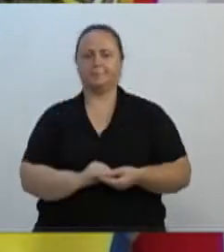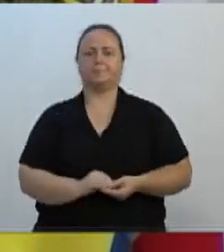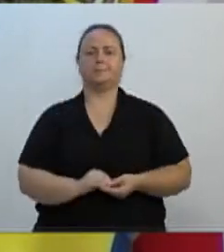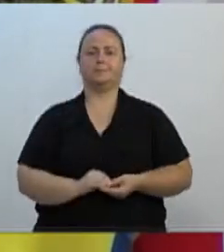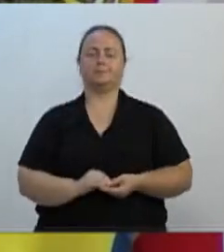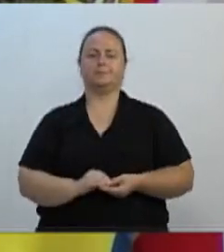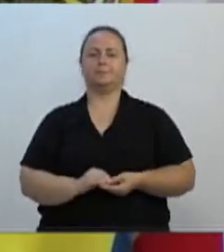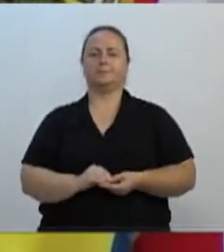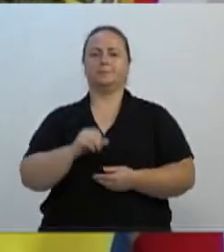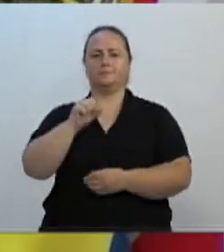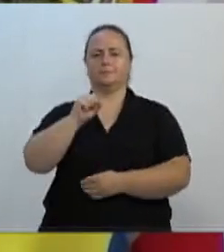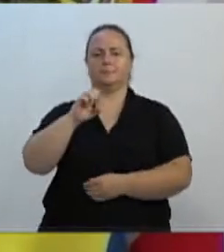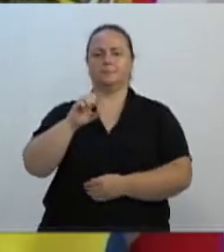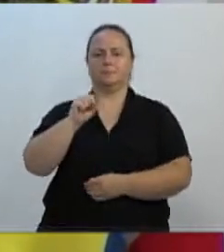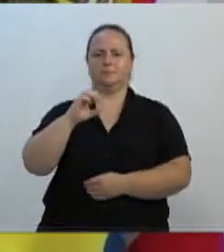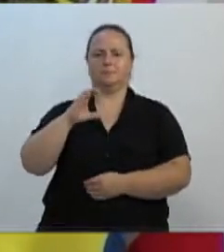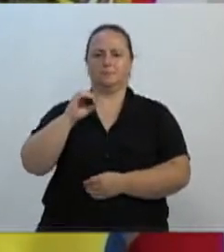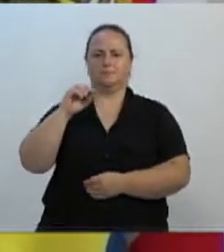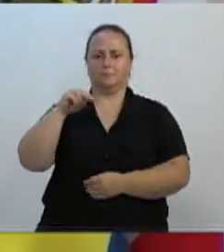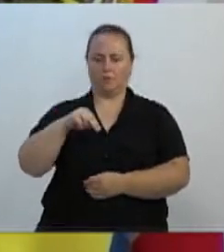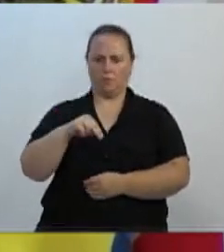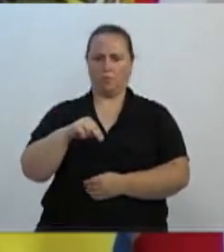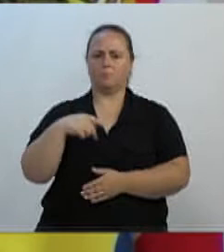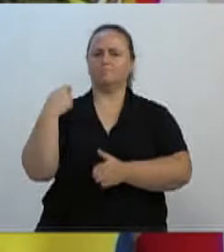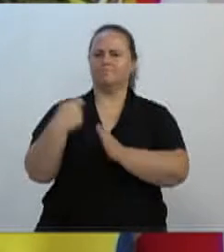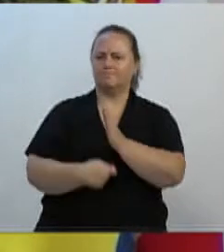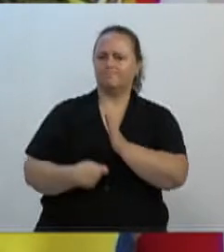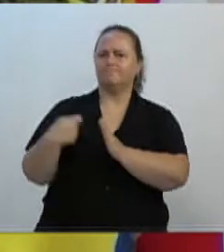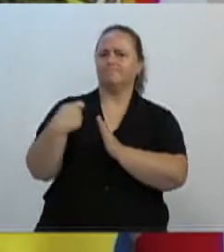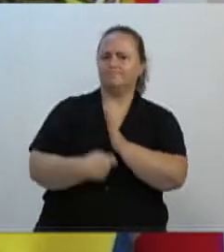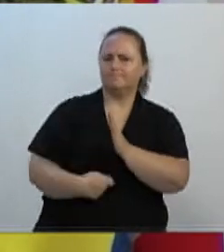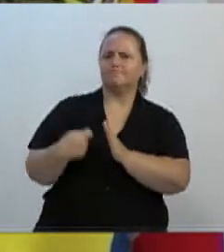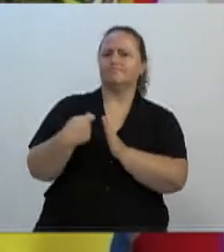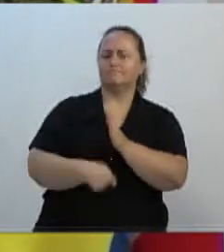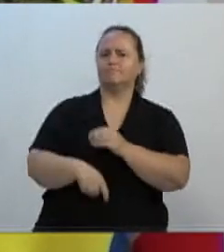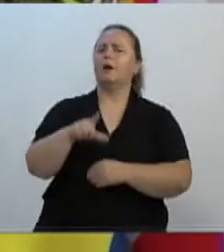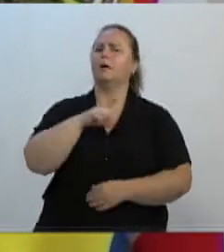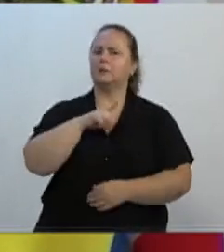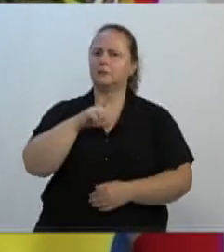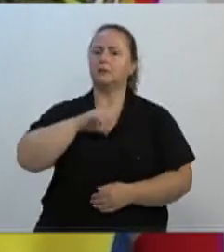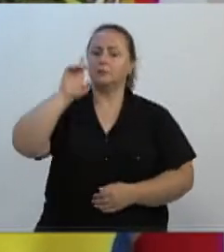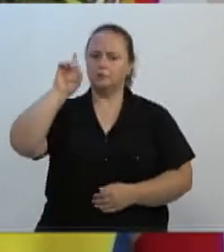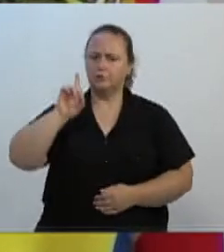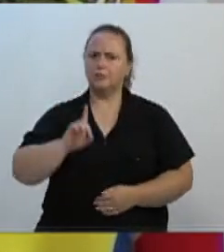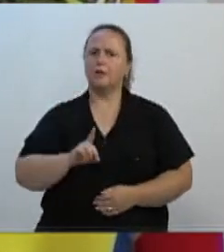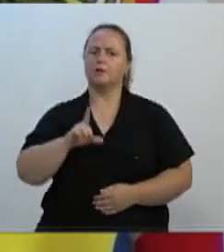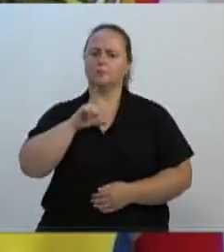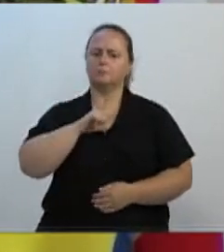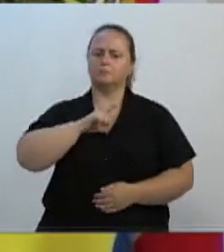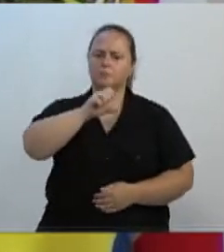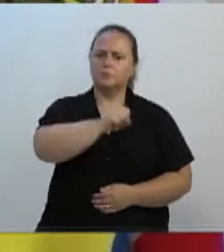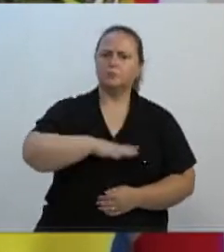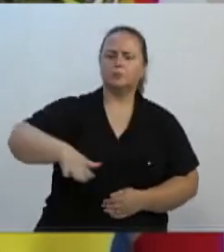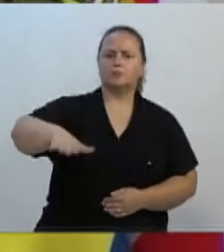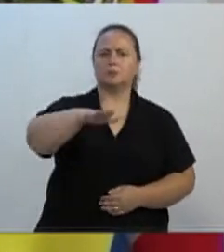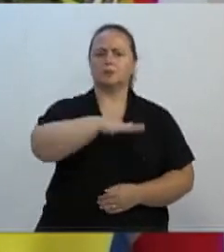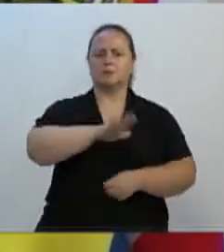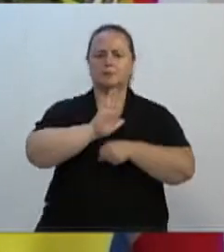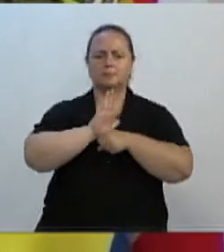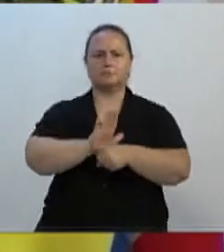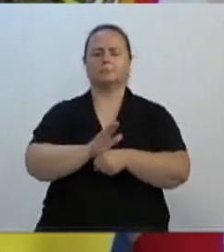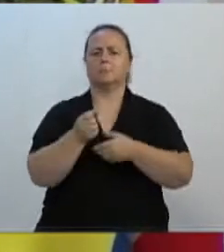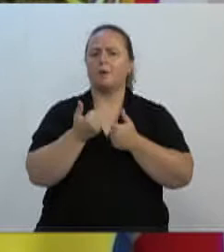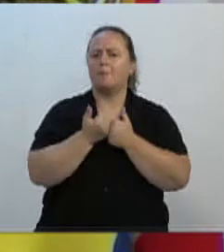Sescão Blumenau de longa data luta e defende os direitos dos seus representados e da sociedade, apoiando de maneira direta